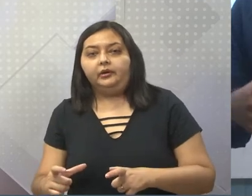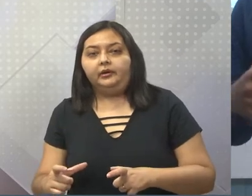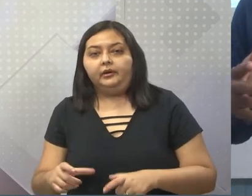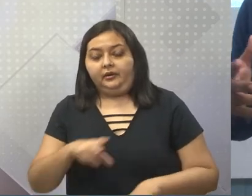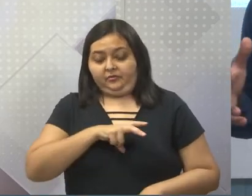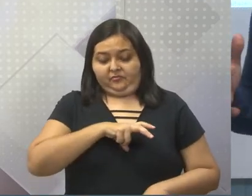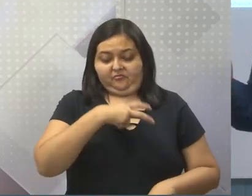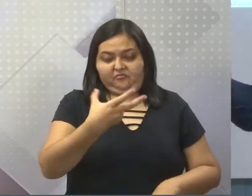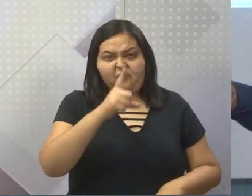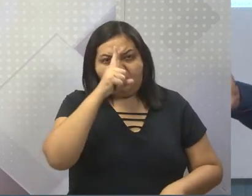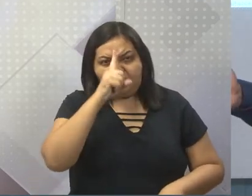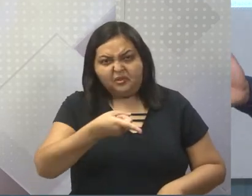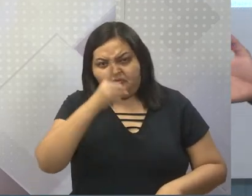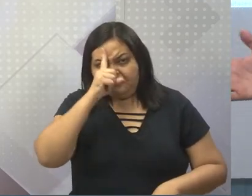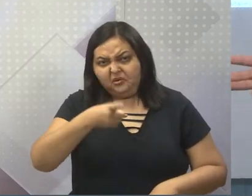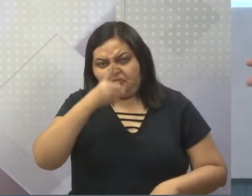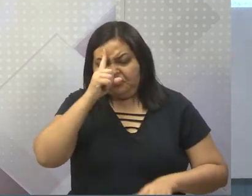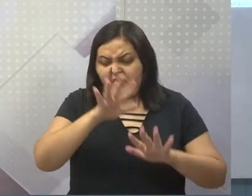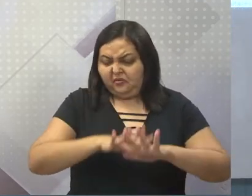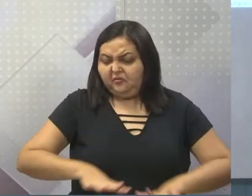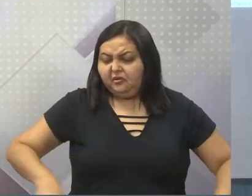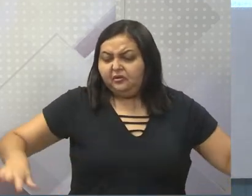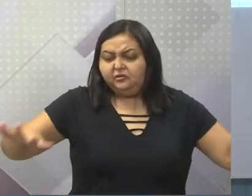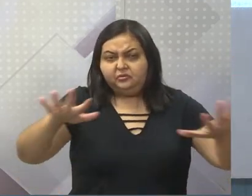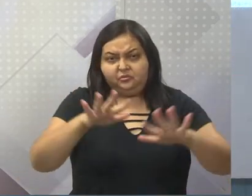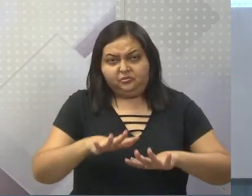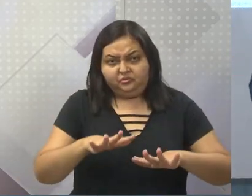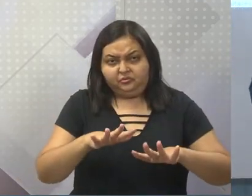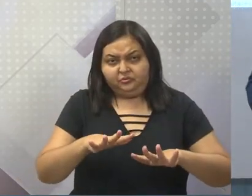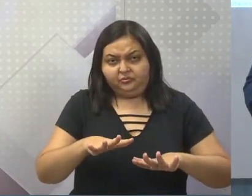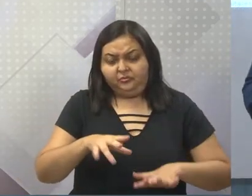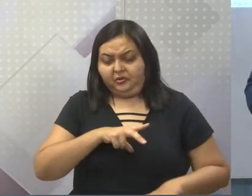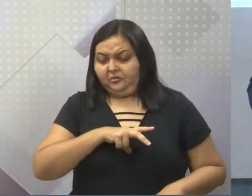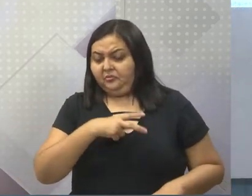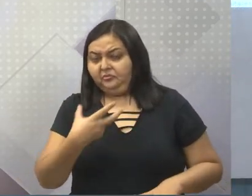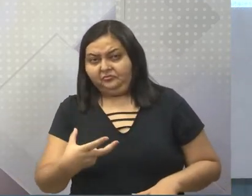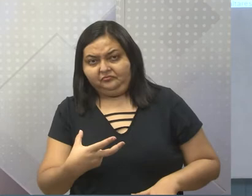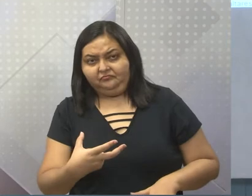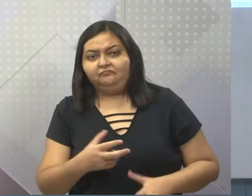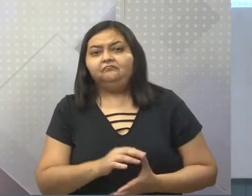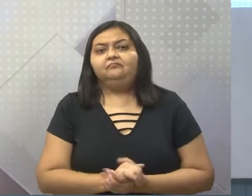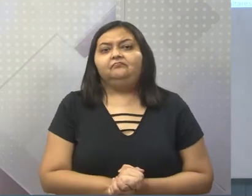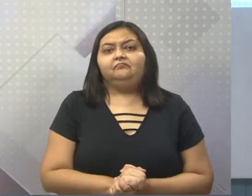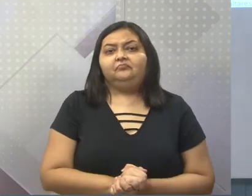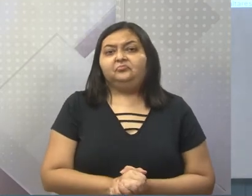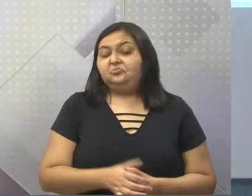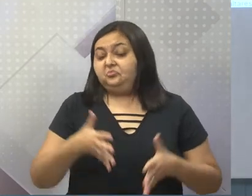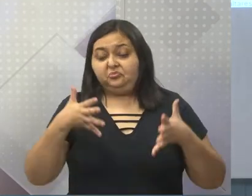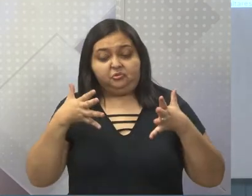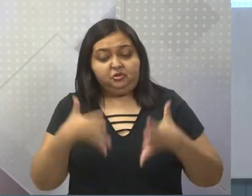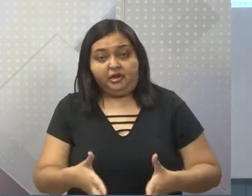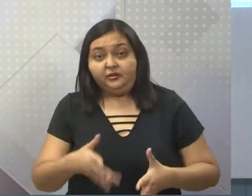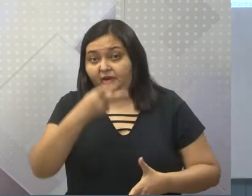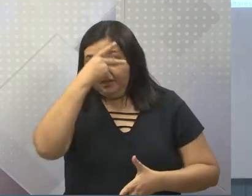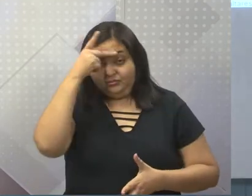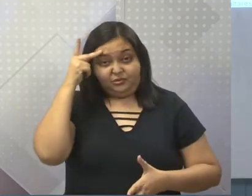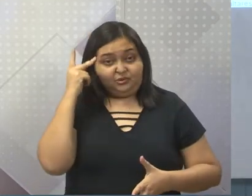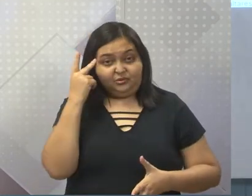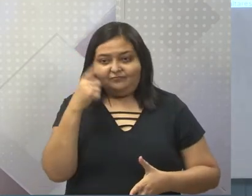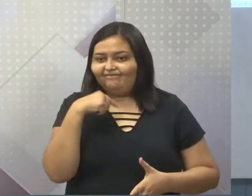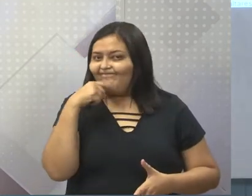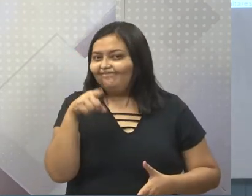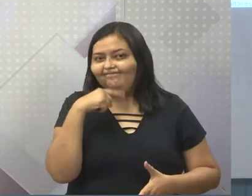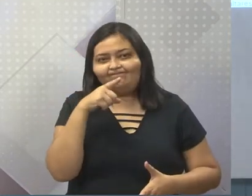português era um domínio muito abusivo. O domínio português era um domínio muito abusivo. E essas pessoas não estavam aguentando mais a questão da